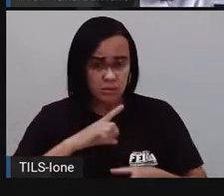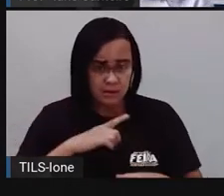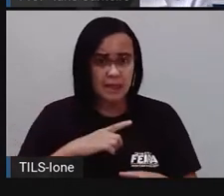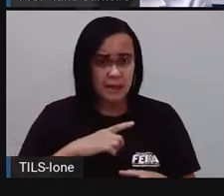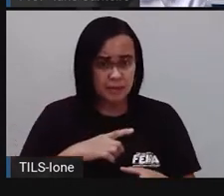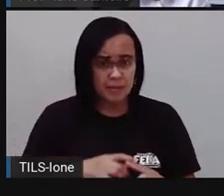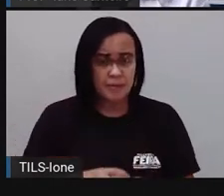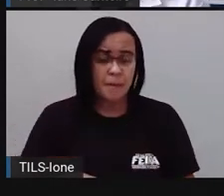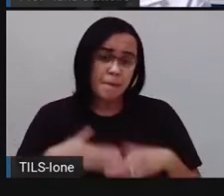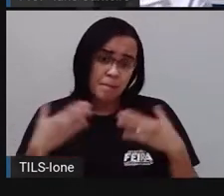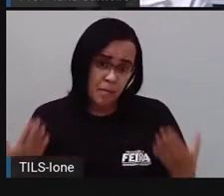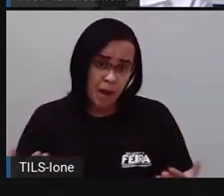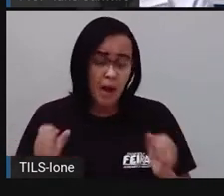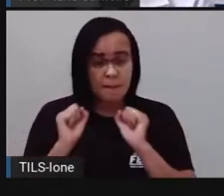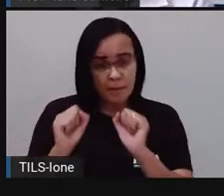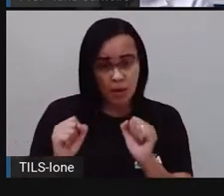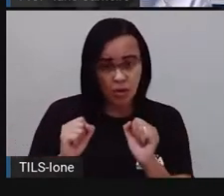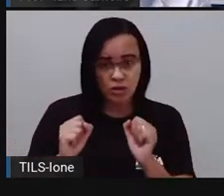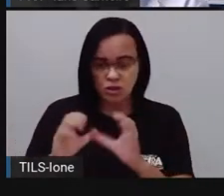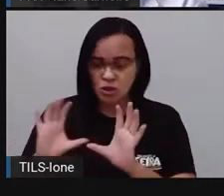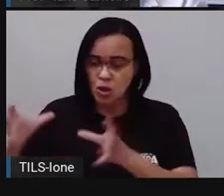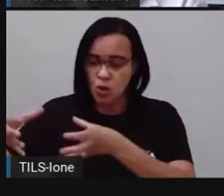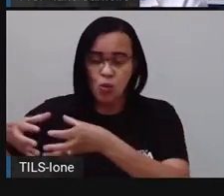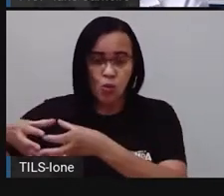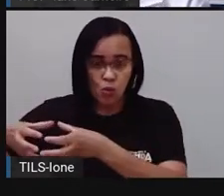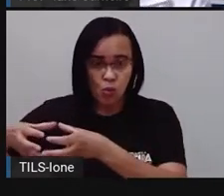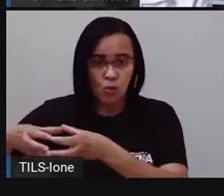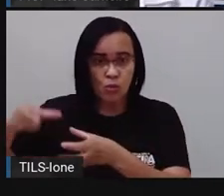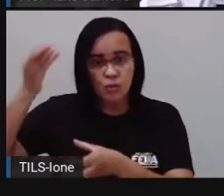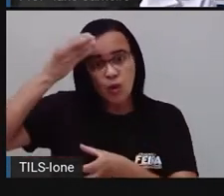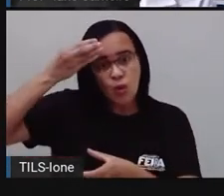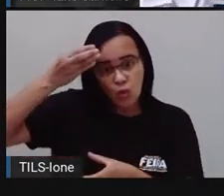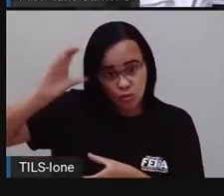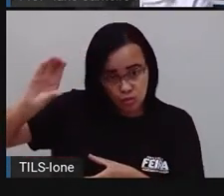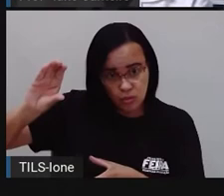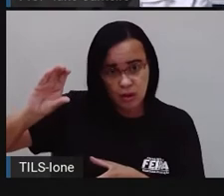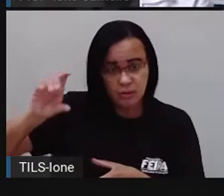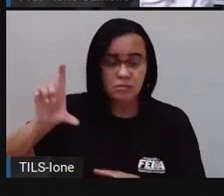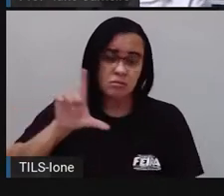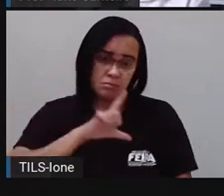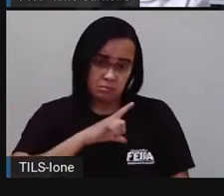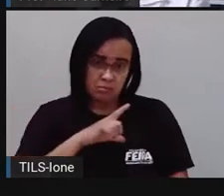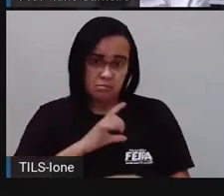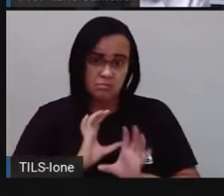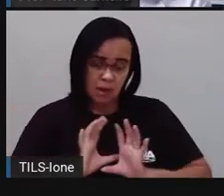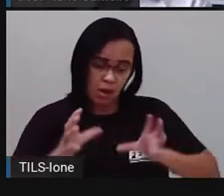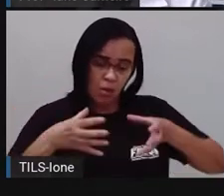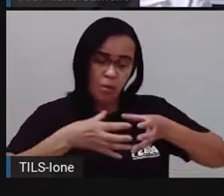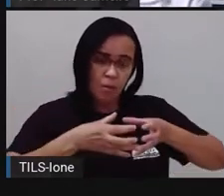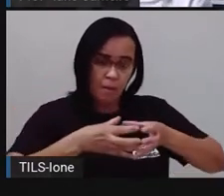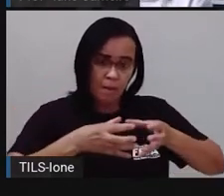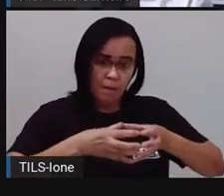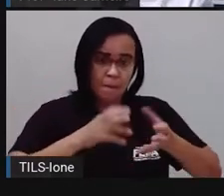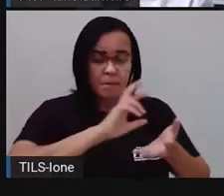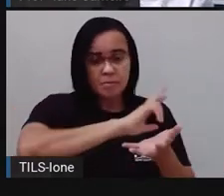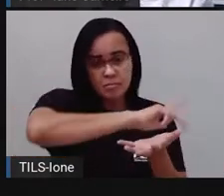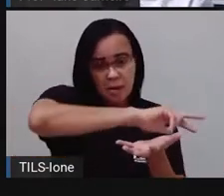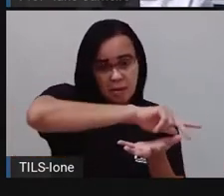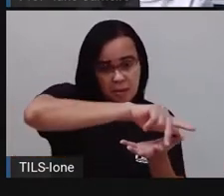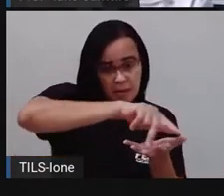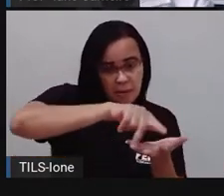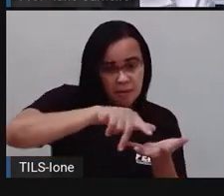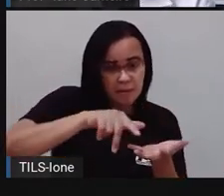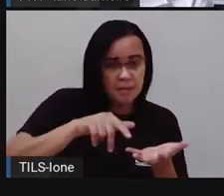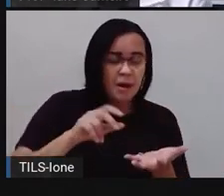diversidade como diversidade cultural, né? Como a Pró falou e nas aulas anteriores a Pró mostrou para vocês, né? A